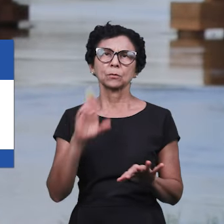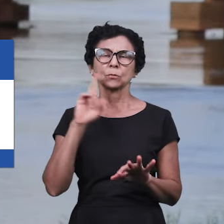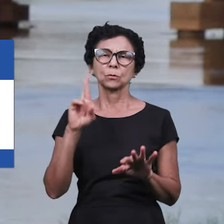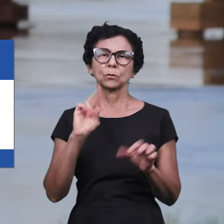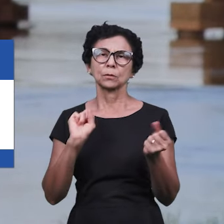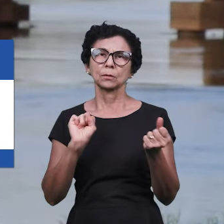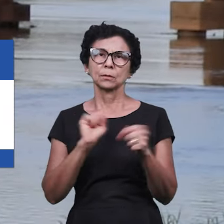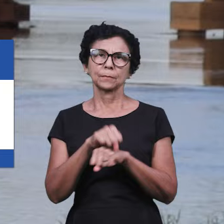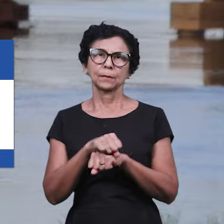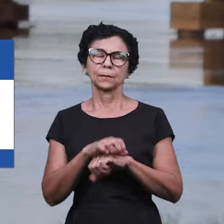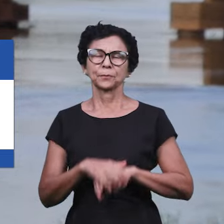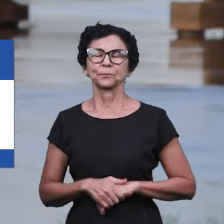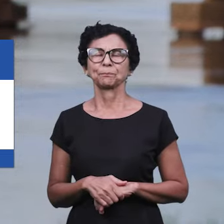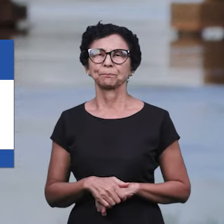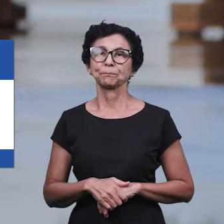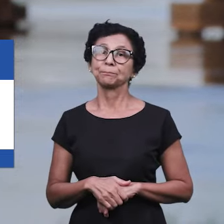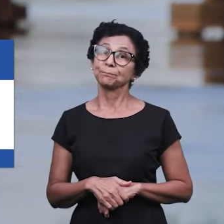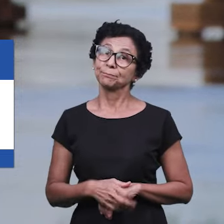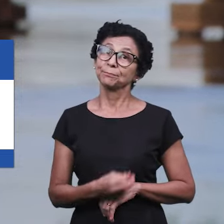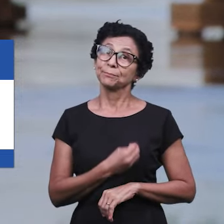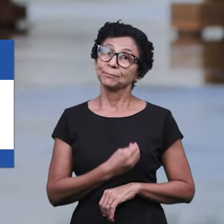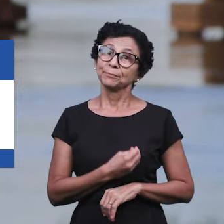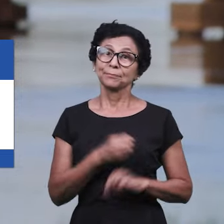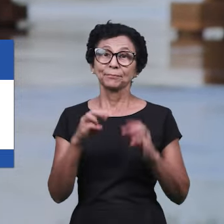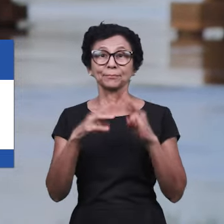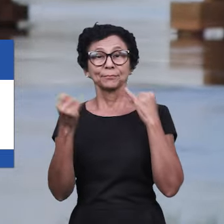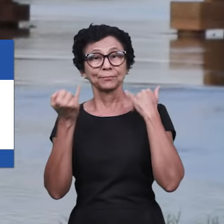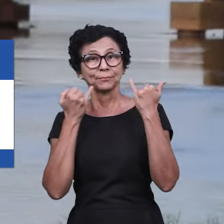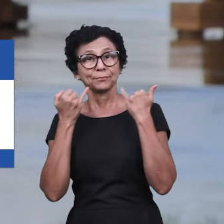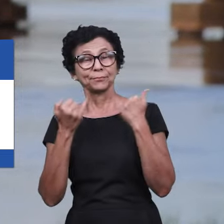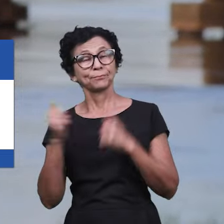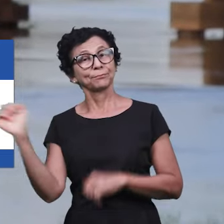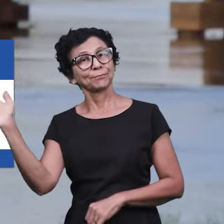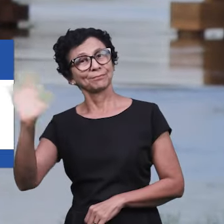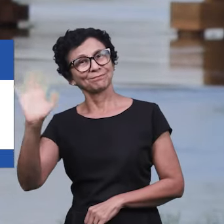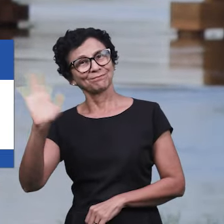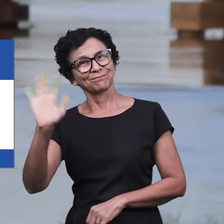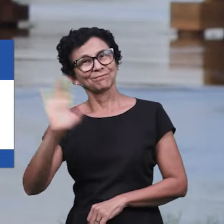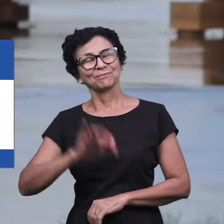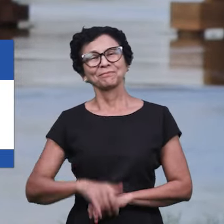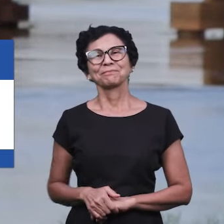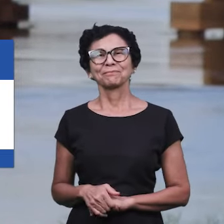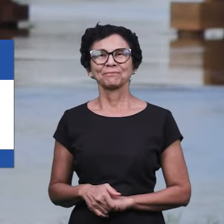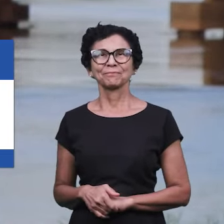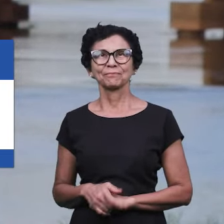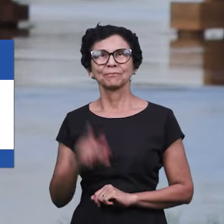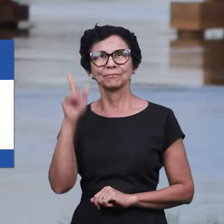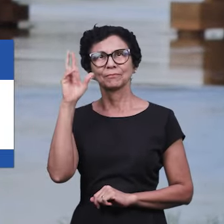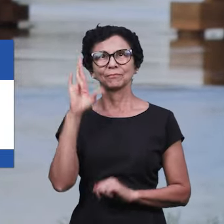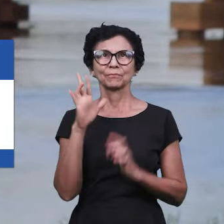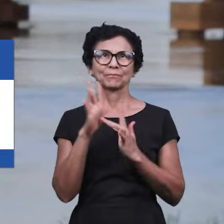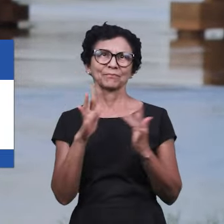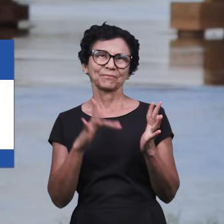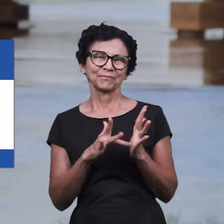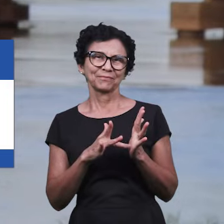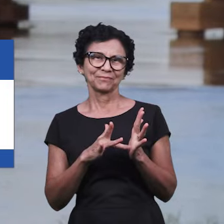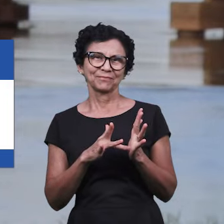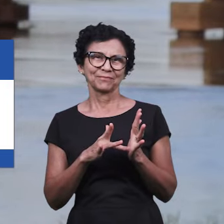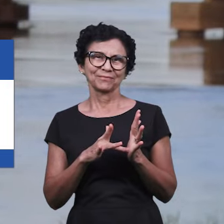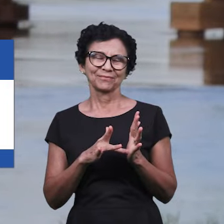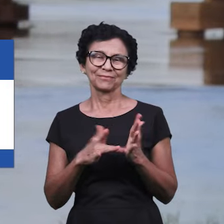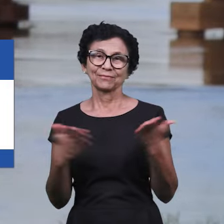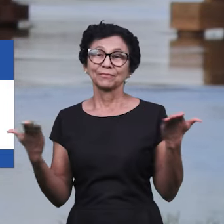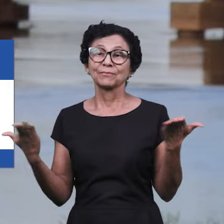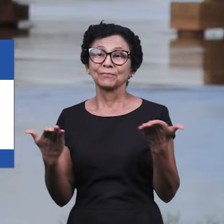esta foi a nossa participação no Manaim News de hoje. E assim nos despedimos dos amados irmãos com a paz do Senhor